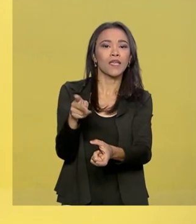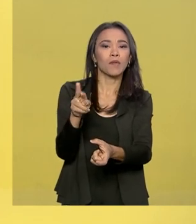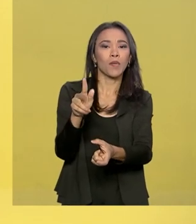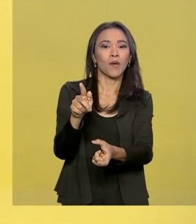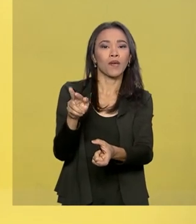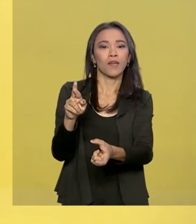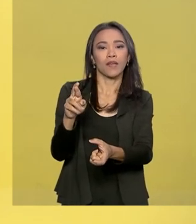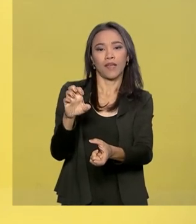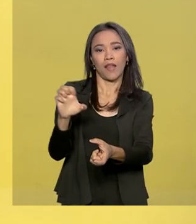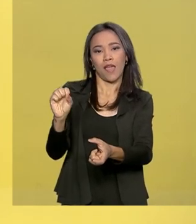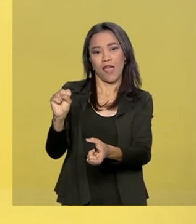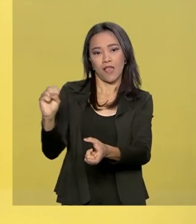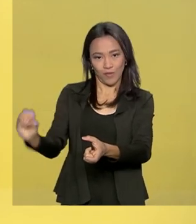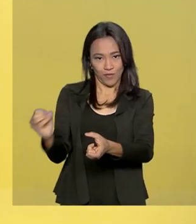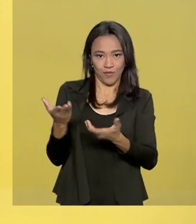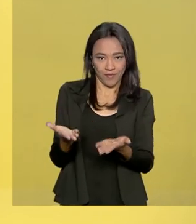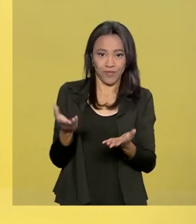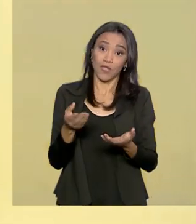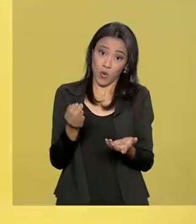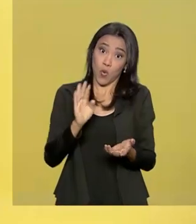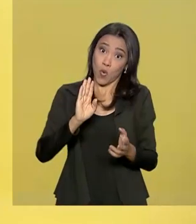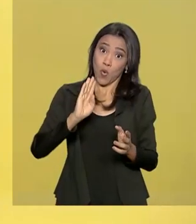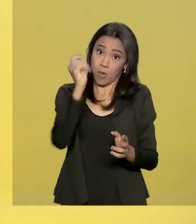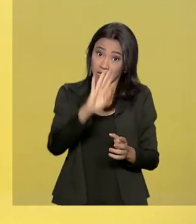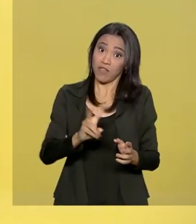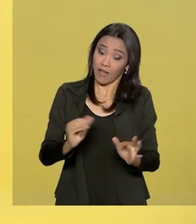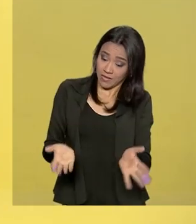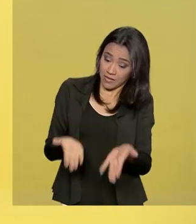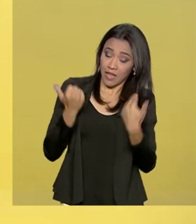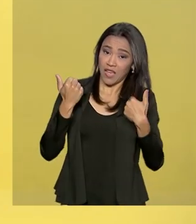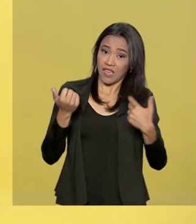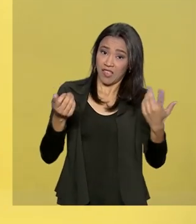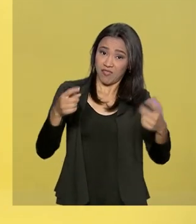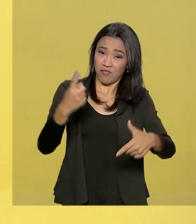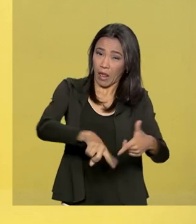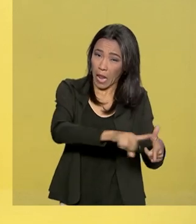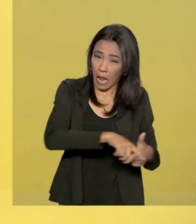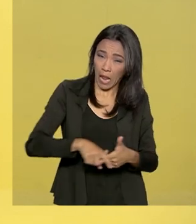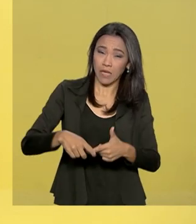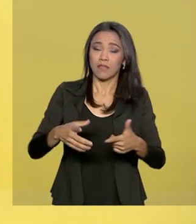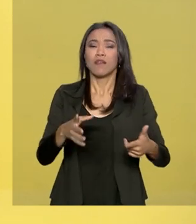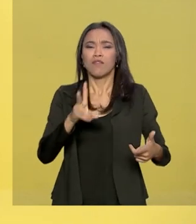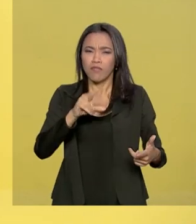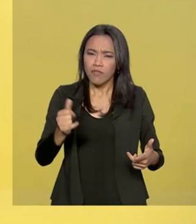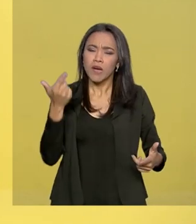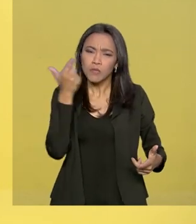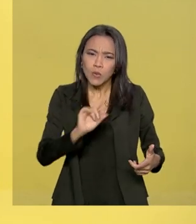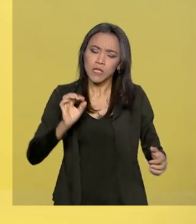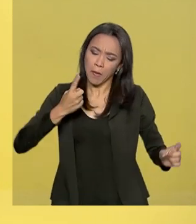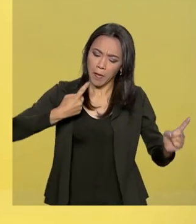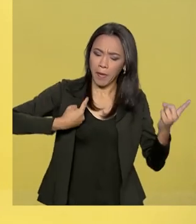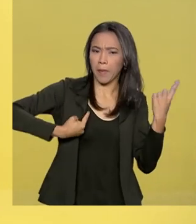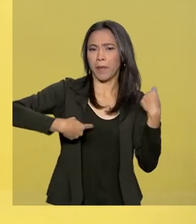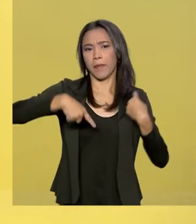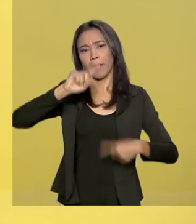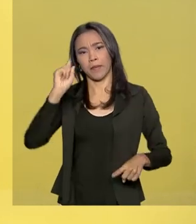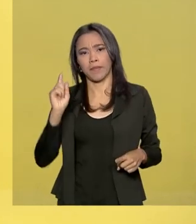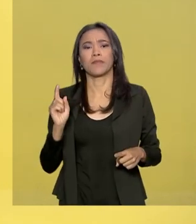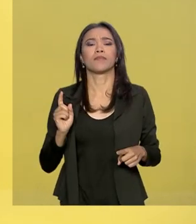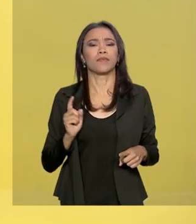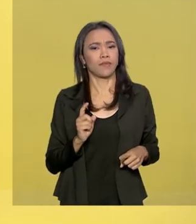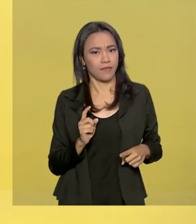Brasil vai sair dessa. Vamos, sim, se Deus quiser, dar a volta por cima e